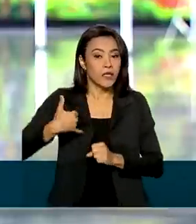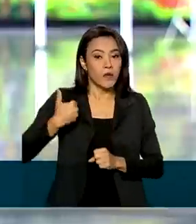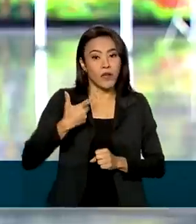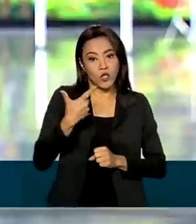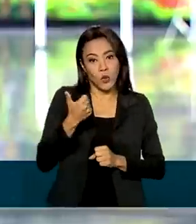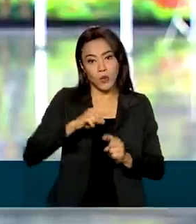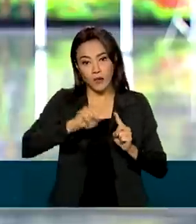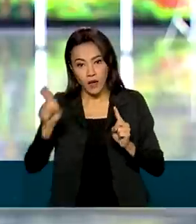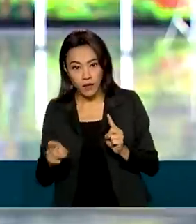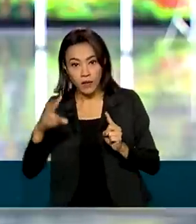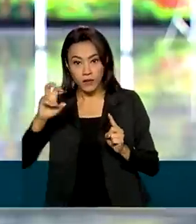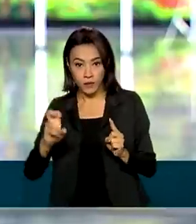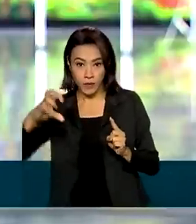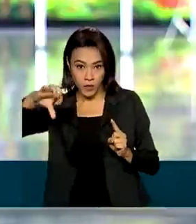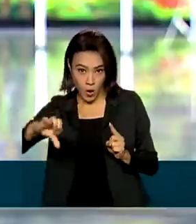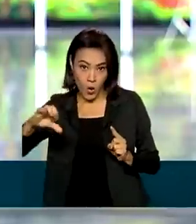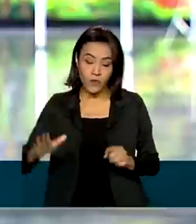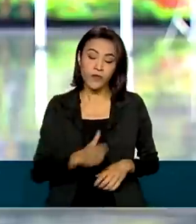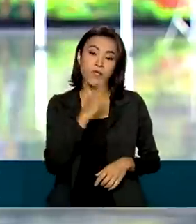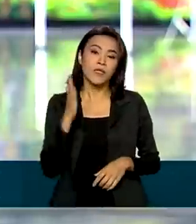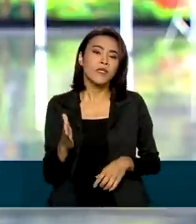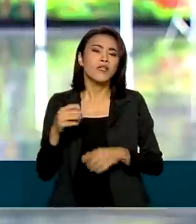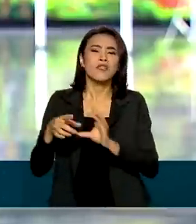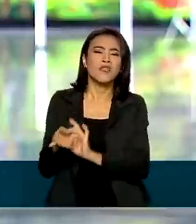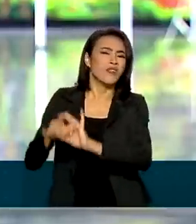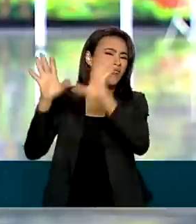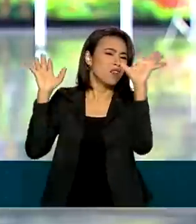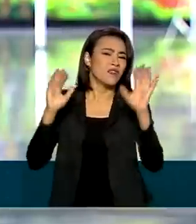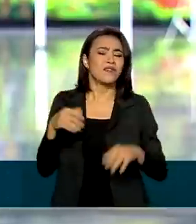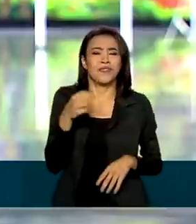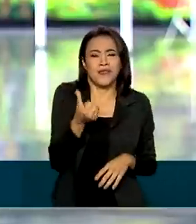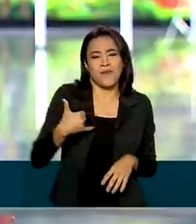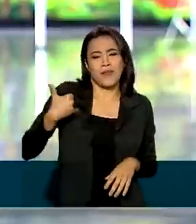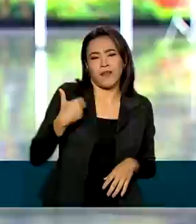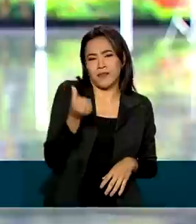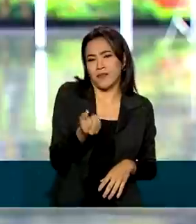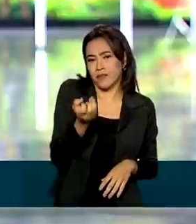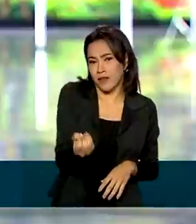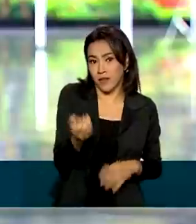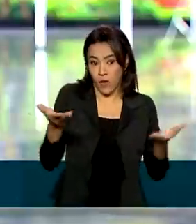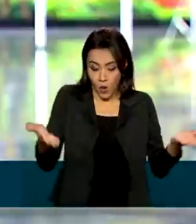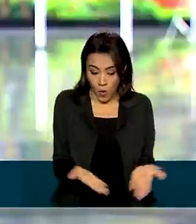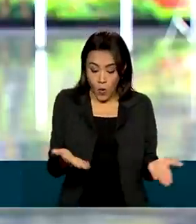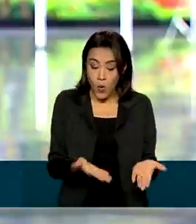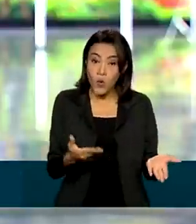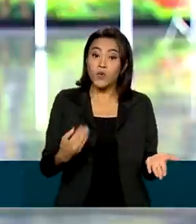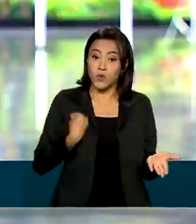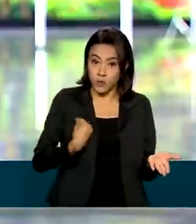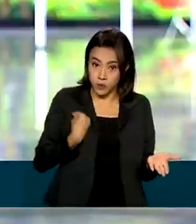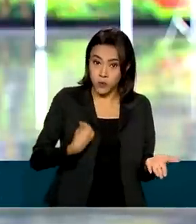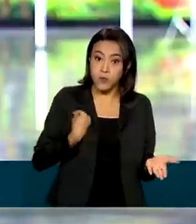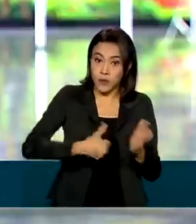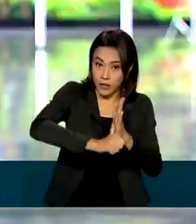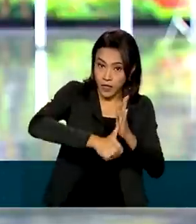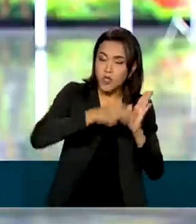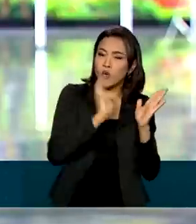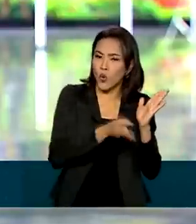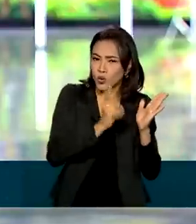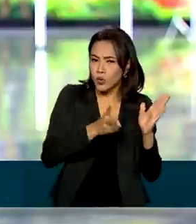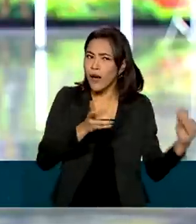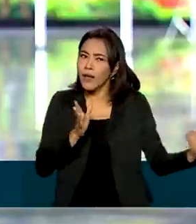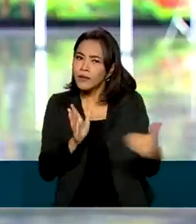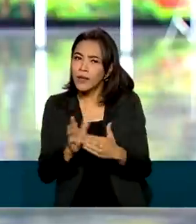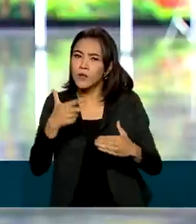59 anos e indeterminado a partir dos 60 anos. A identidade atual continua válida até 2032.